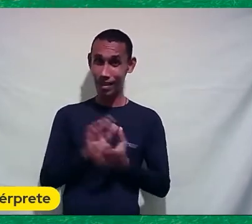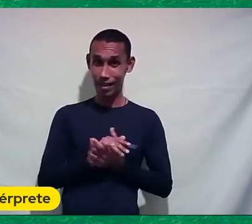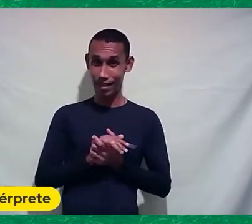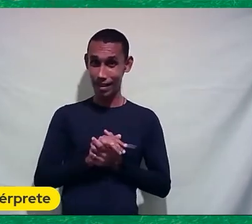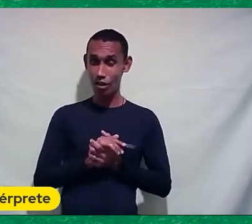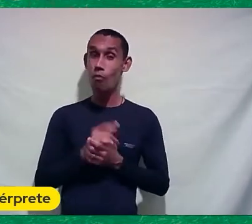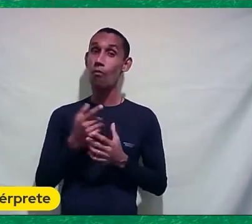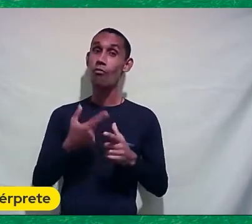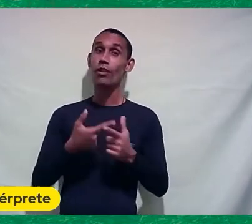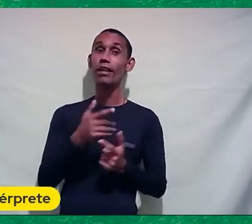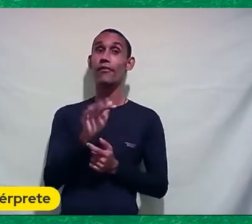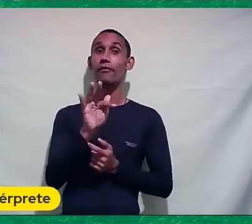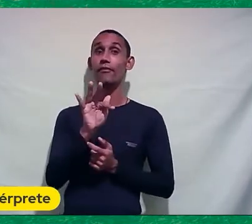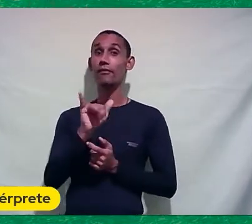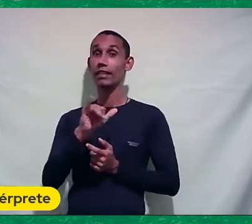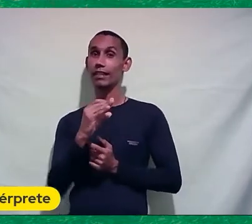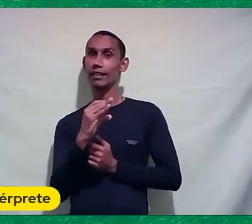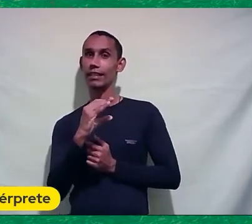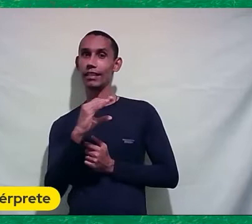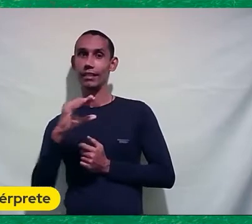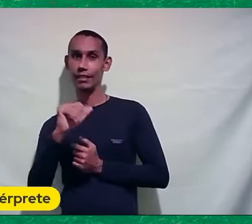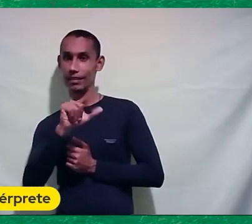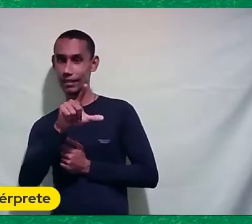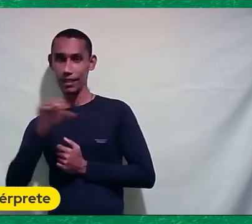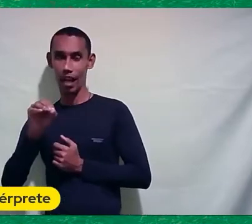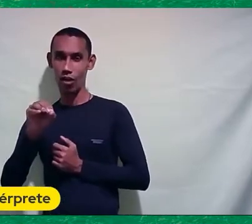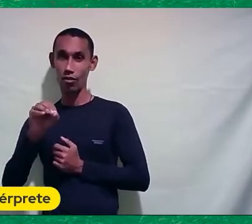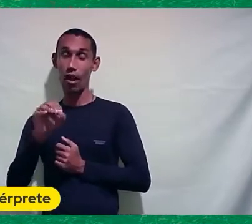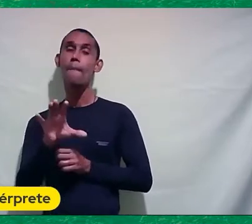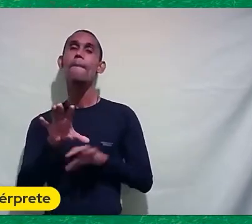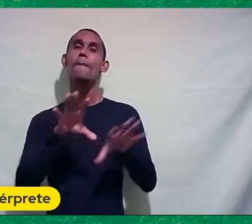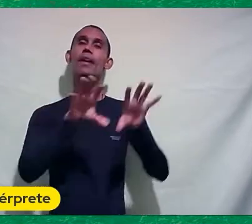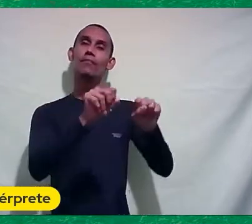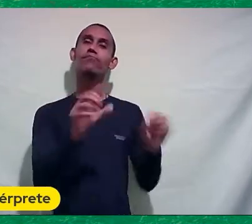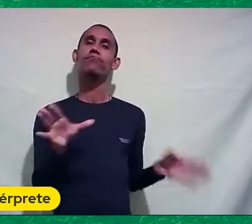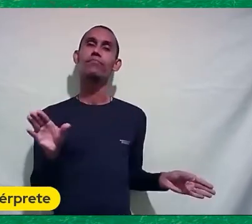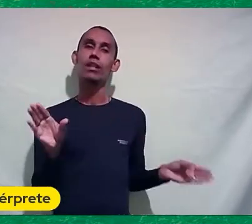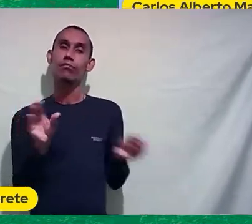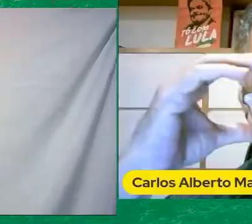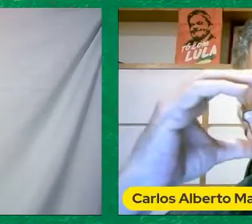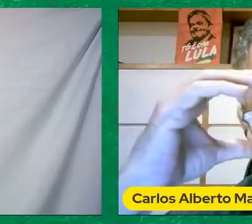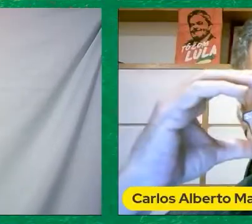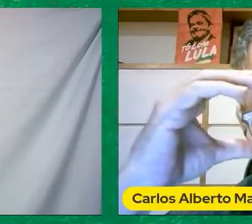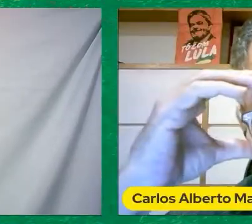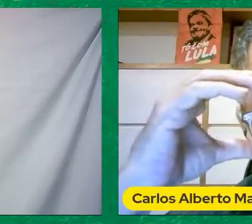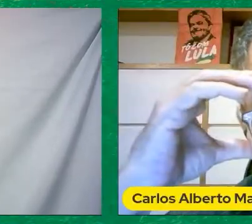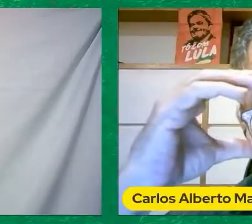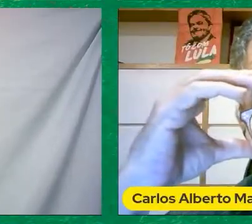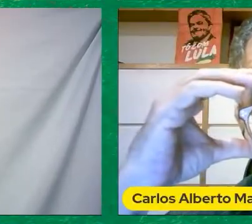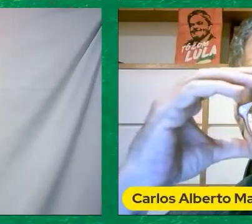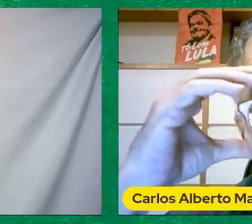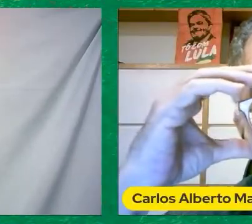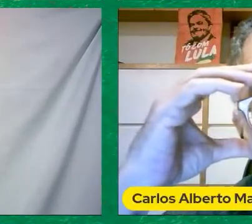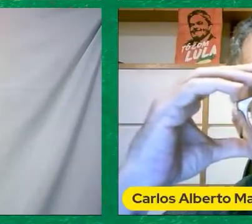ficção É difícil Eu montar Eu já peguei um pedaço Desse Montar Imagina Como é que deve ser